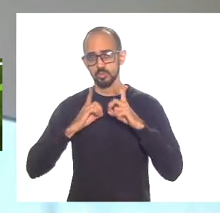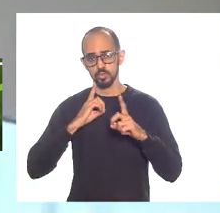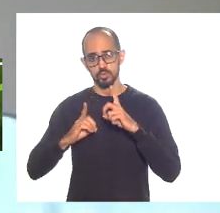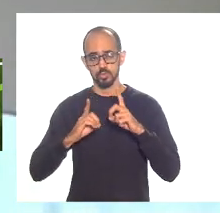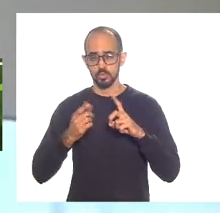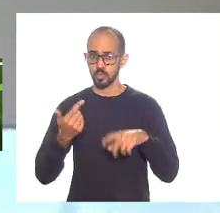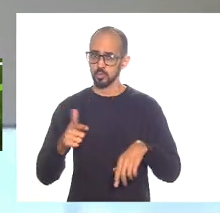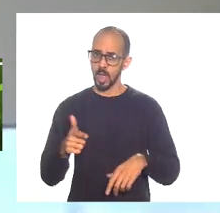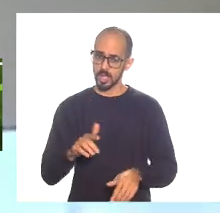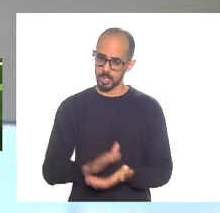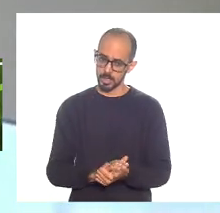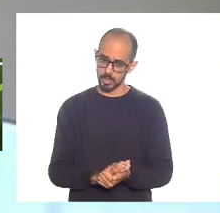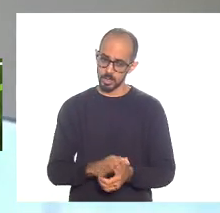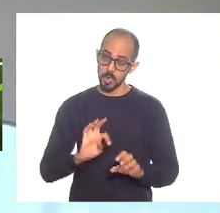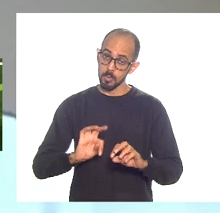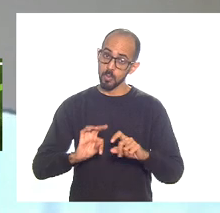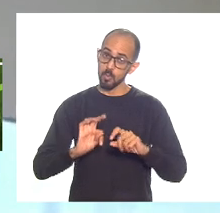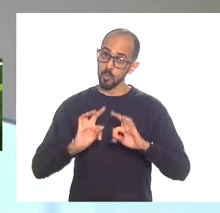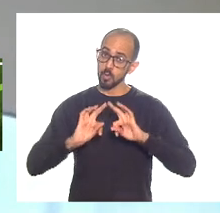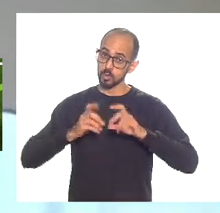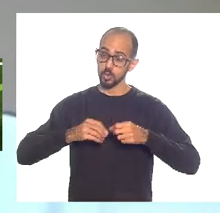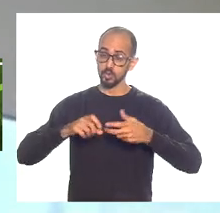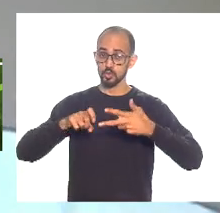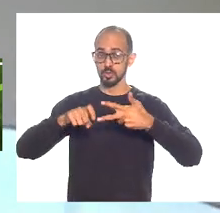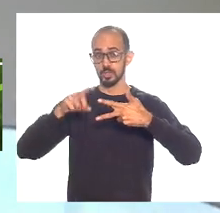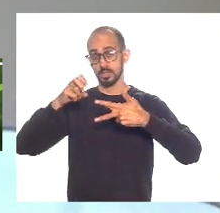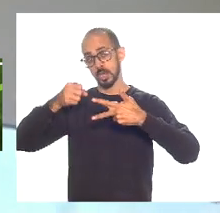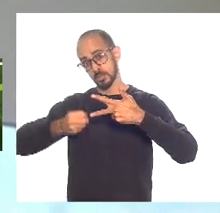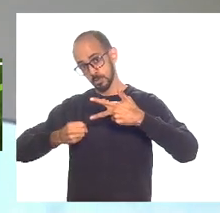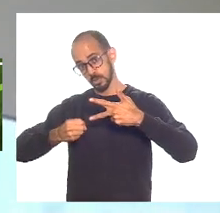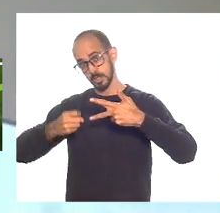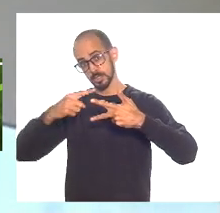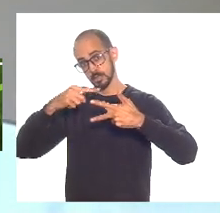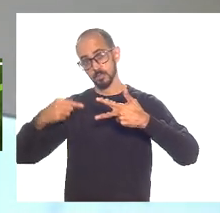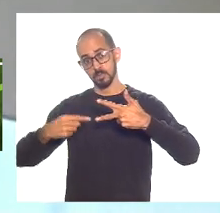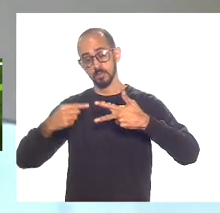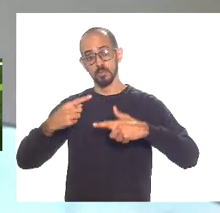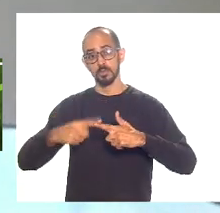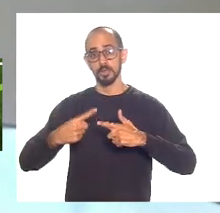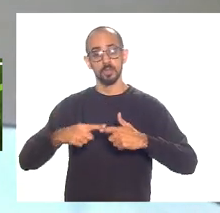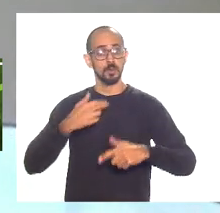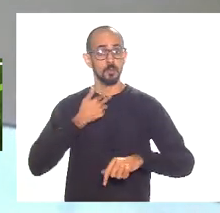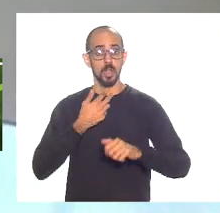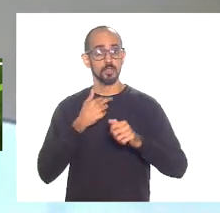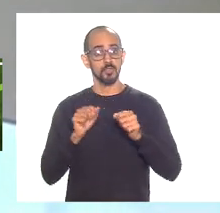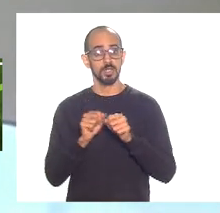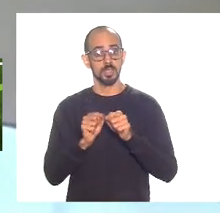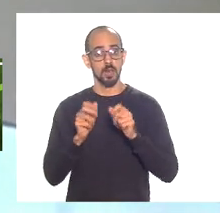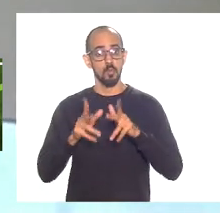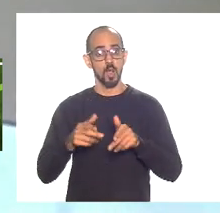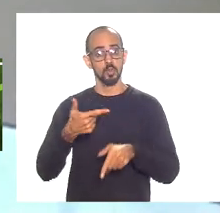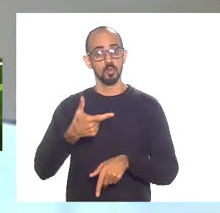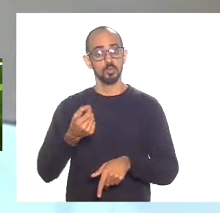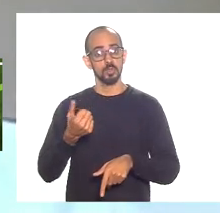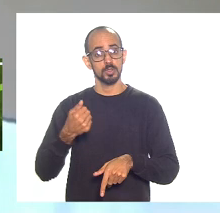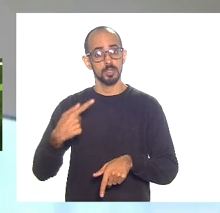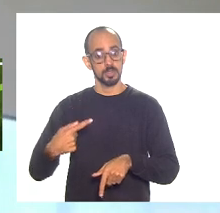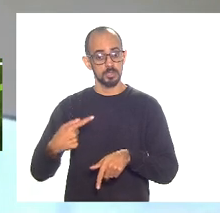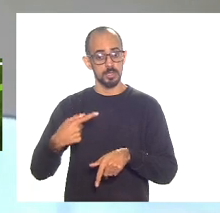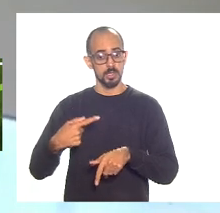constituídos do Estado porque tudo que a gente não pode fazer é o que aconteceu em 2017 em que o Rio de Janeiro aderiu